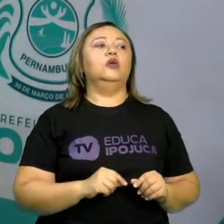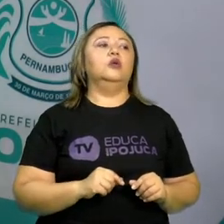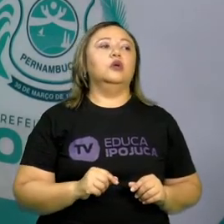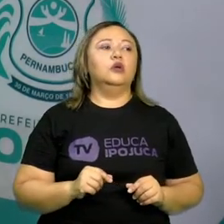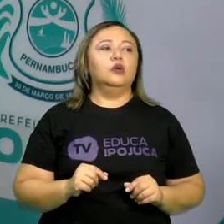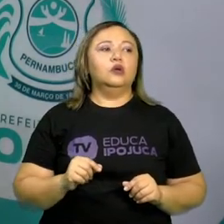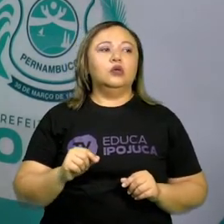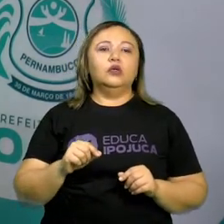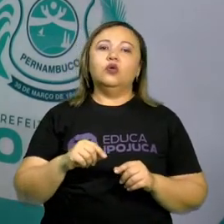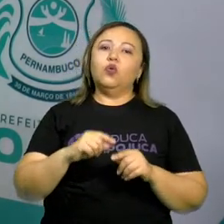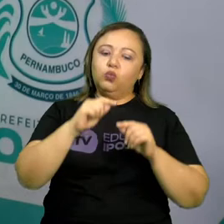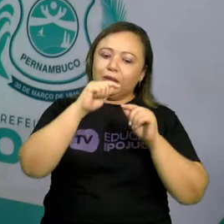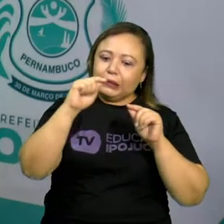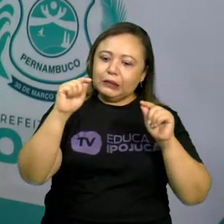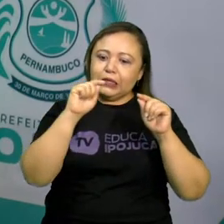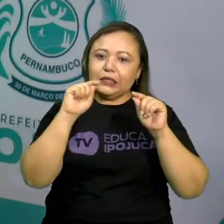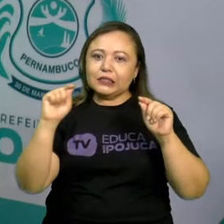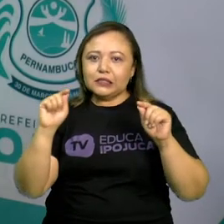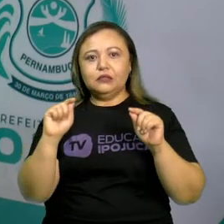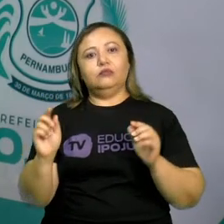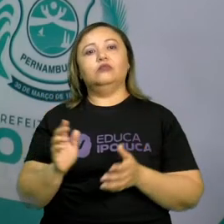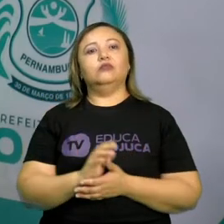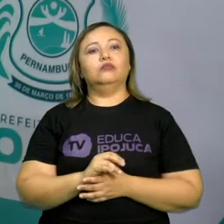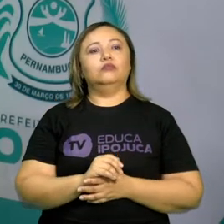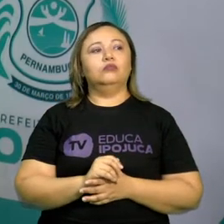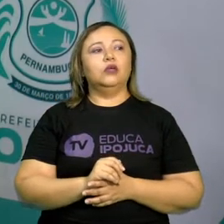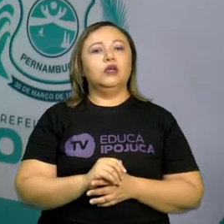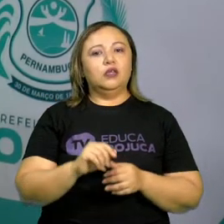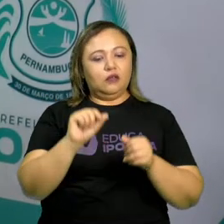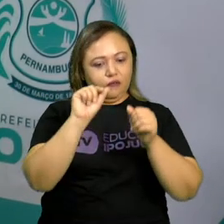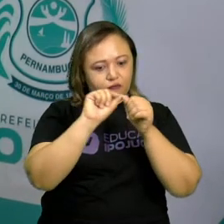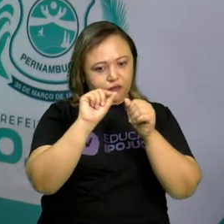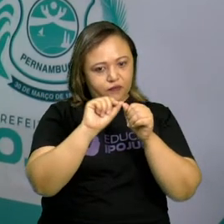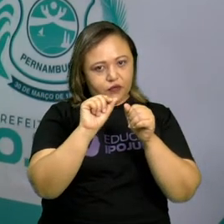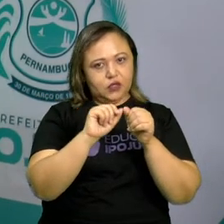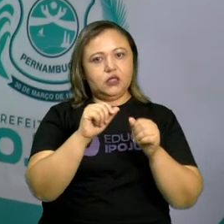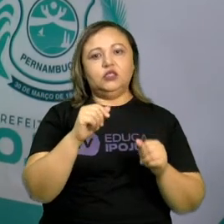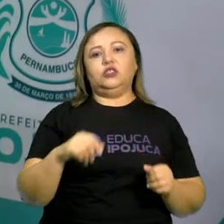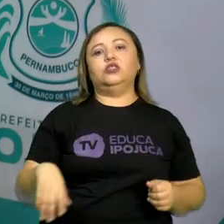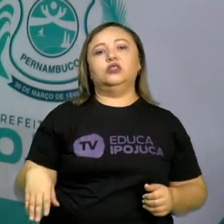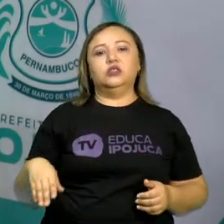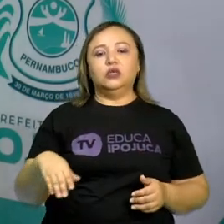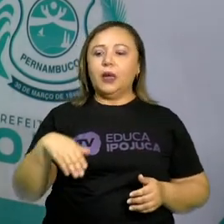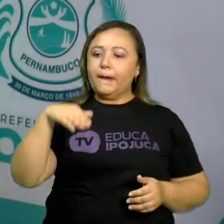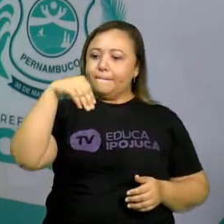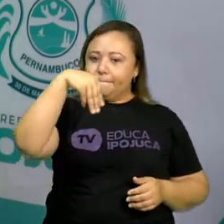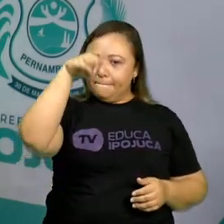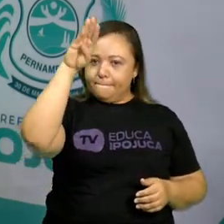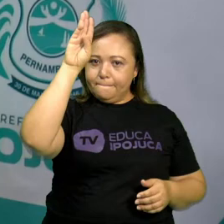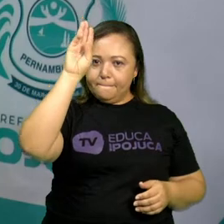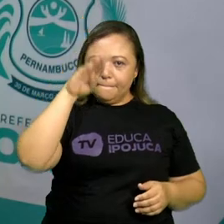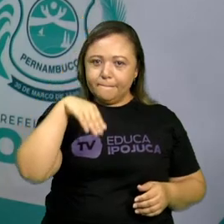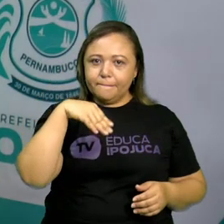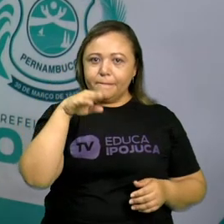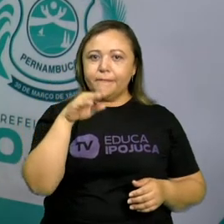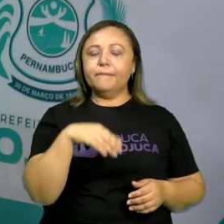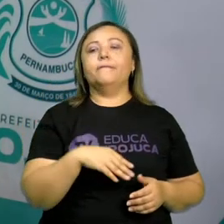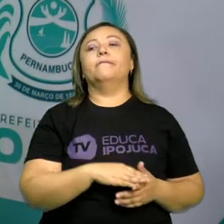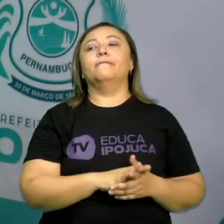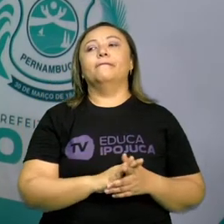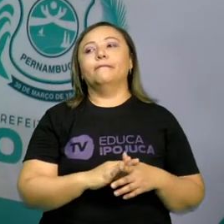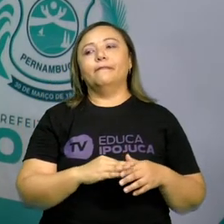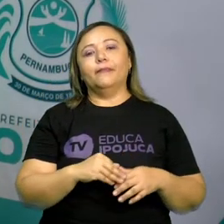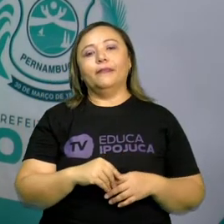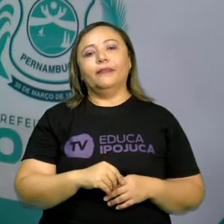ser assim, aqueles tracinhos. Faz essa arte, leva para a escola. Pinta. Já faz com um lápis colorido. E vai